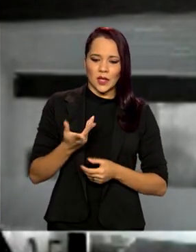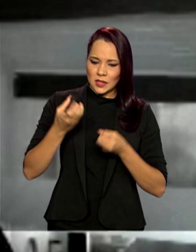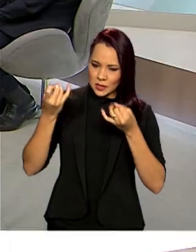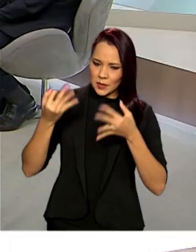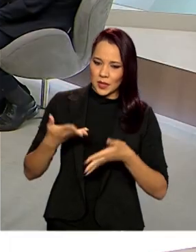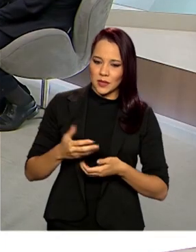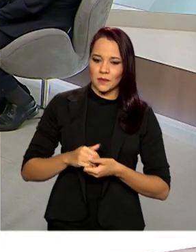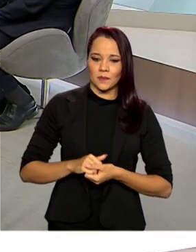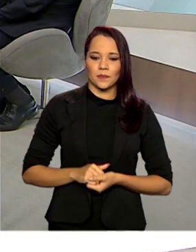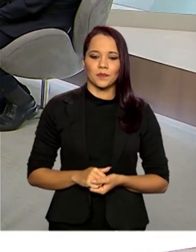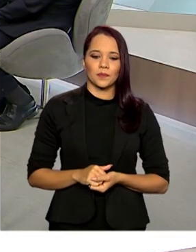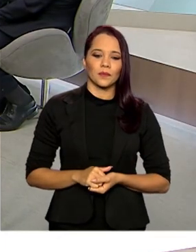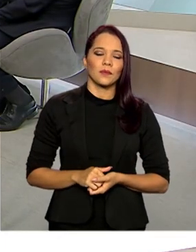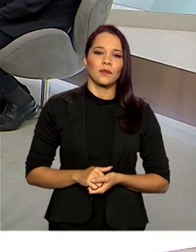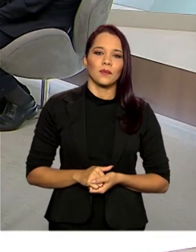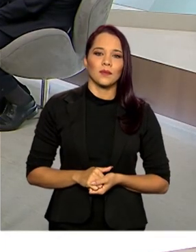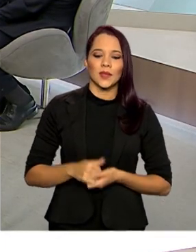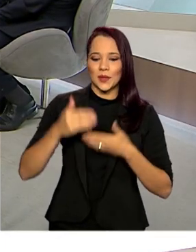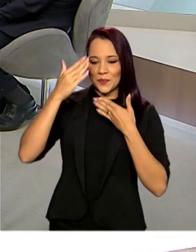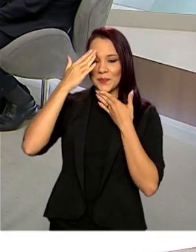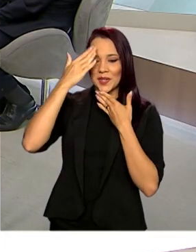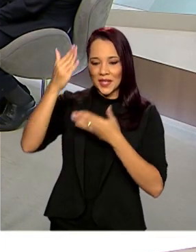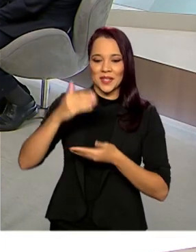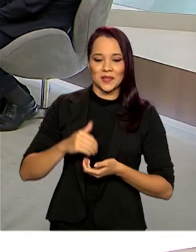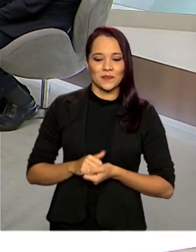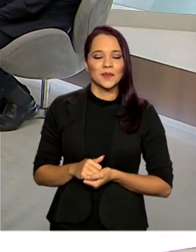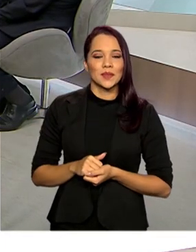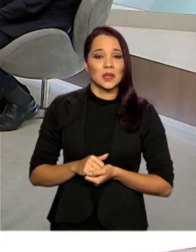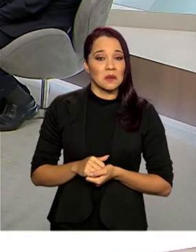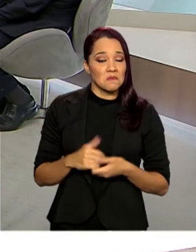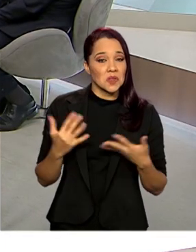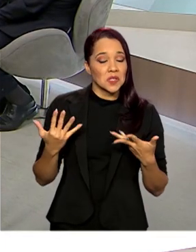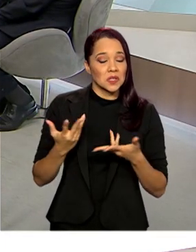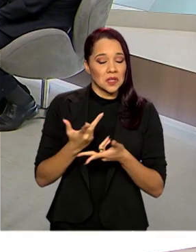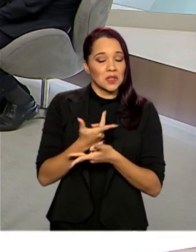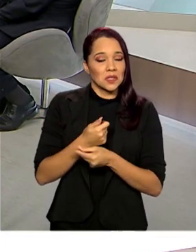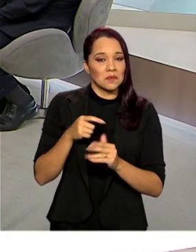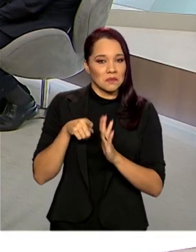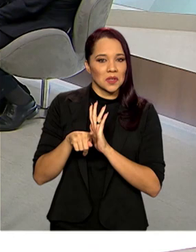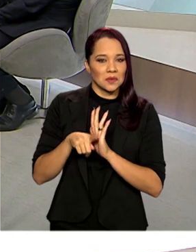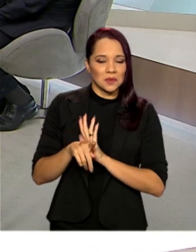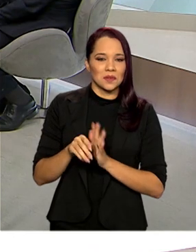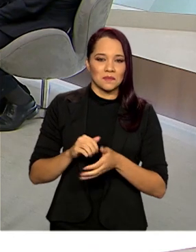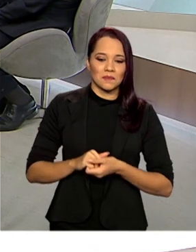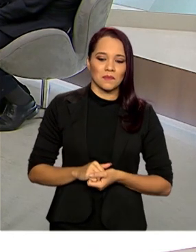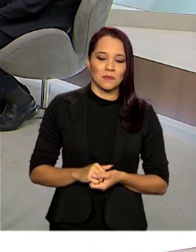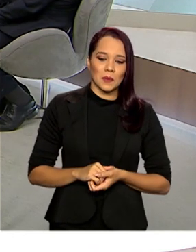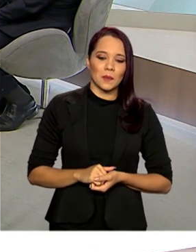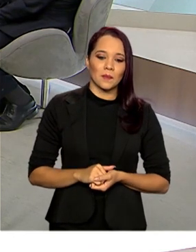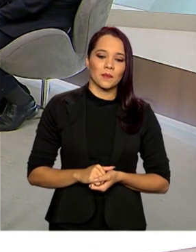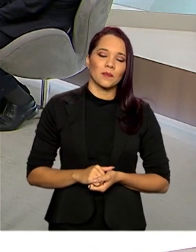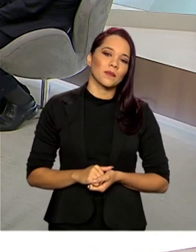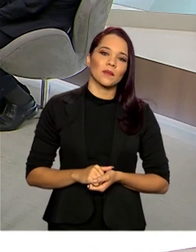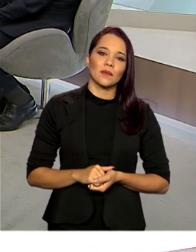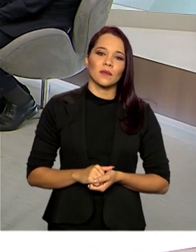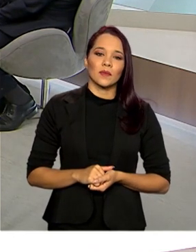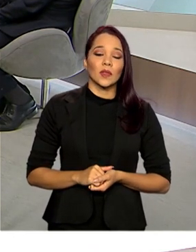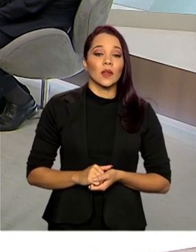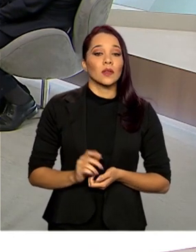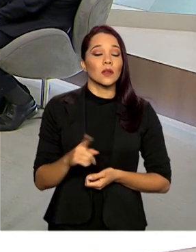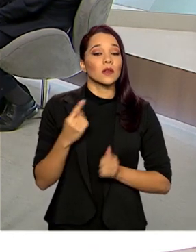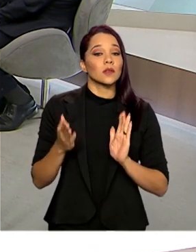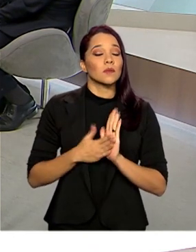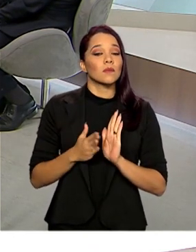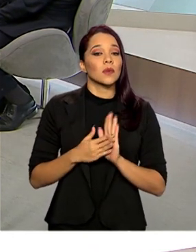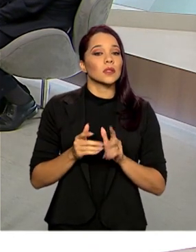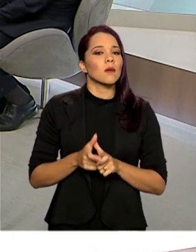comentasse. Muito obrigado, excelente questionamento. Muito obrigado. A nossa proposta é